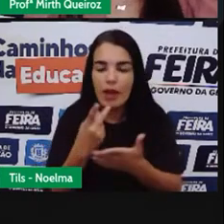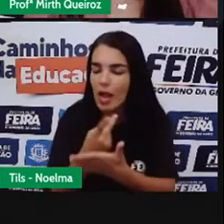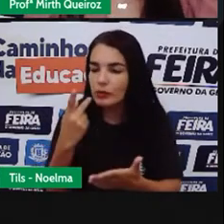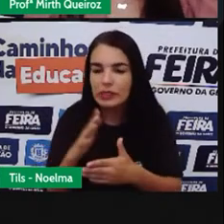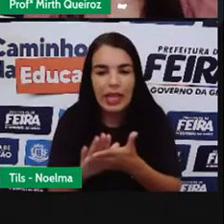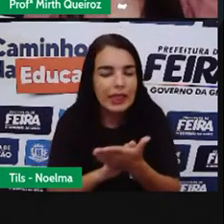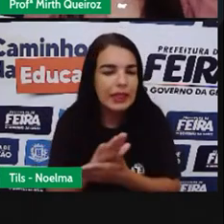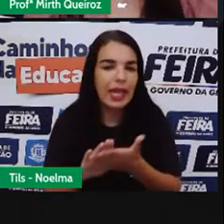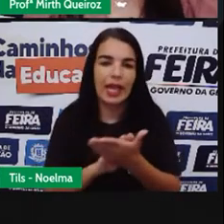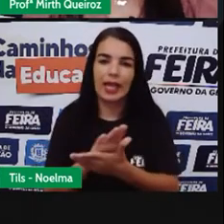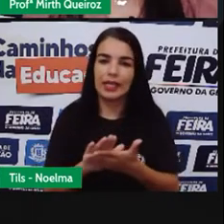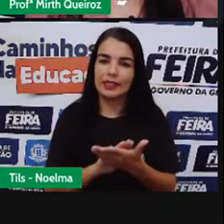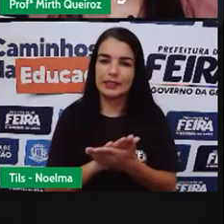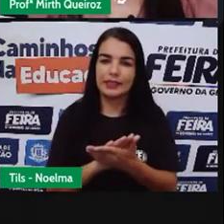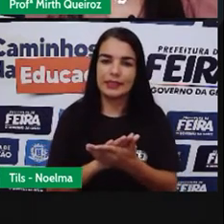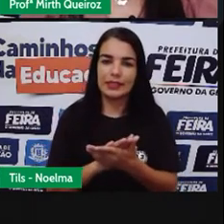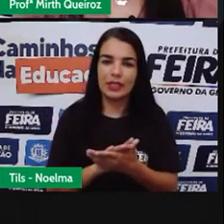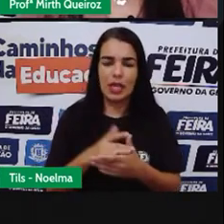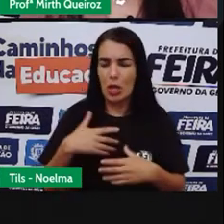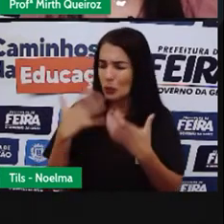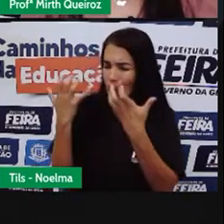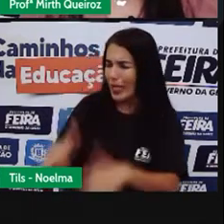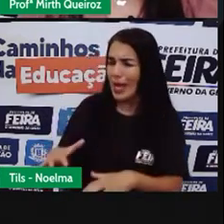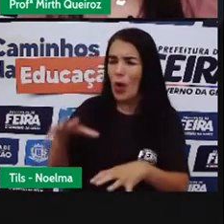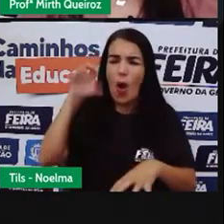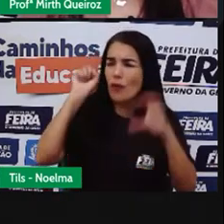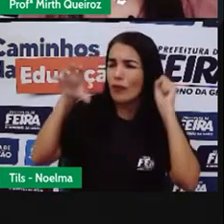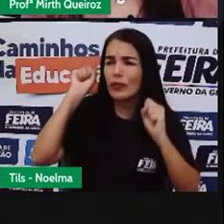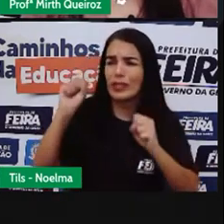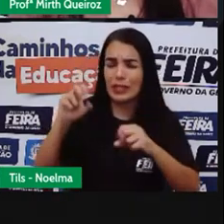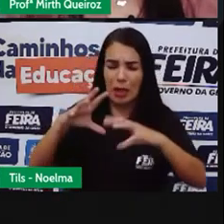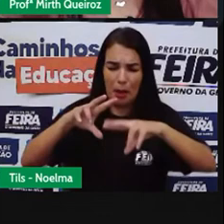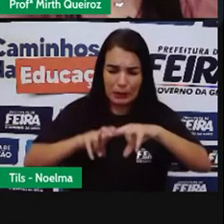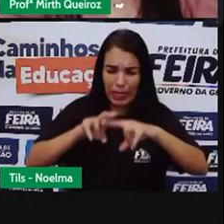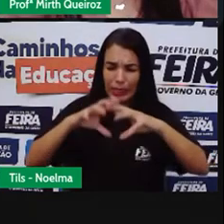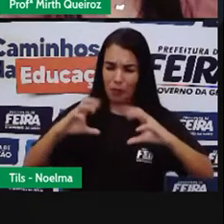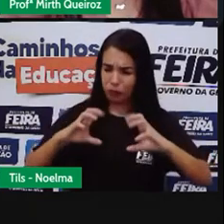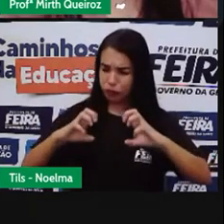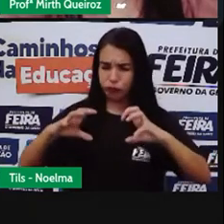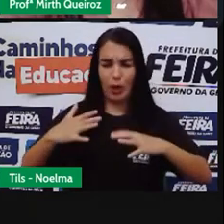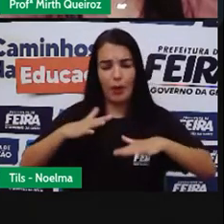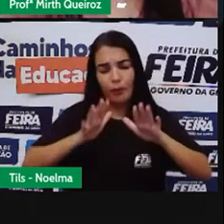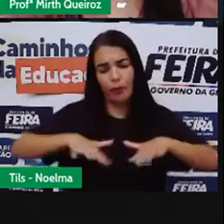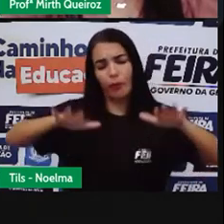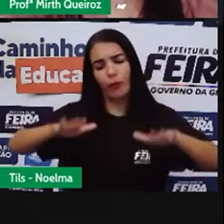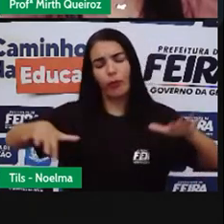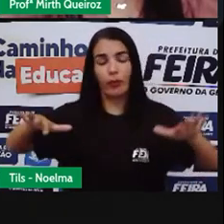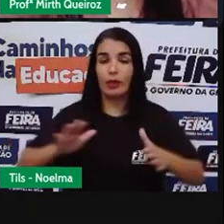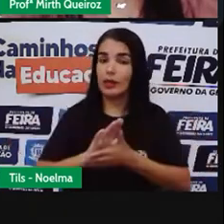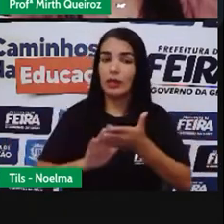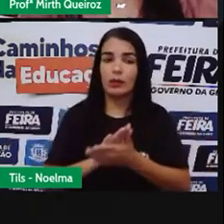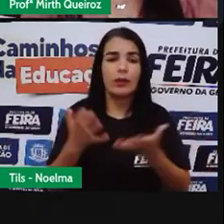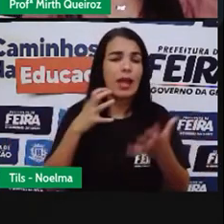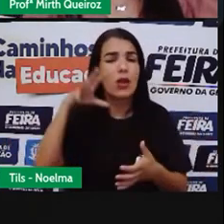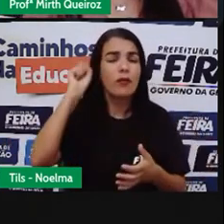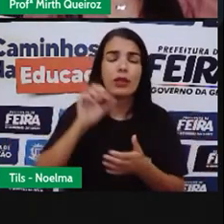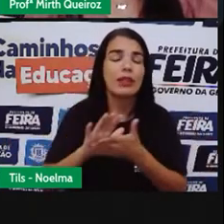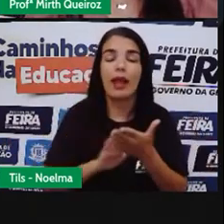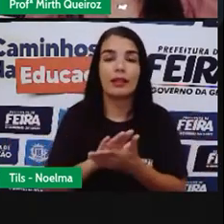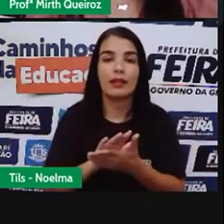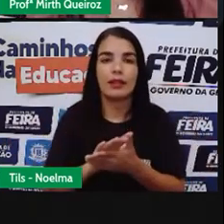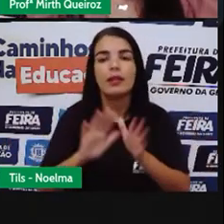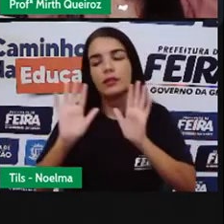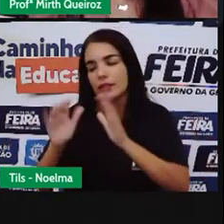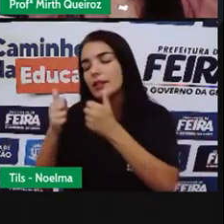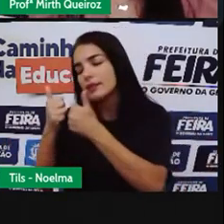acontecer nada. Só não quero mais ouvir falar em bancos flutuantes. Certo. Ninguém mais